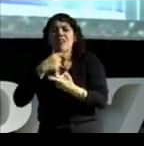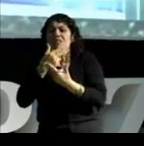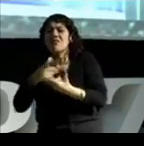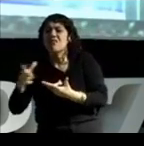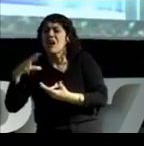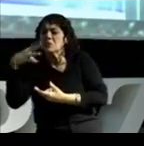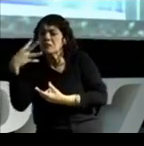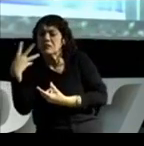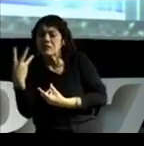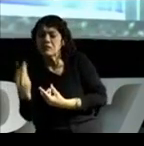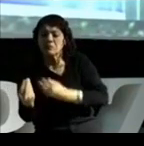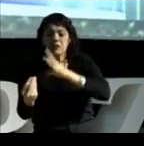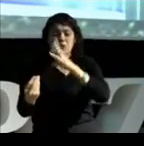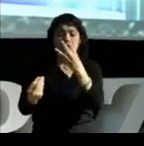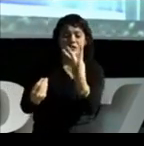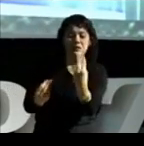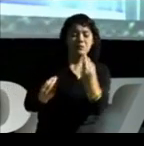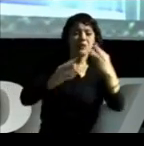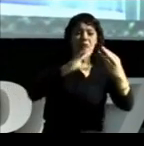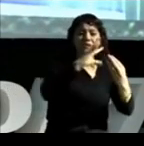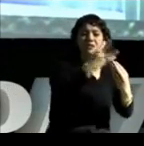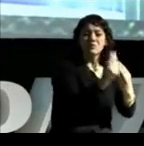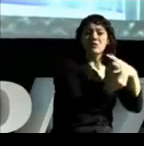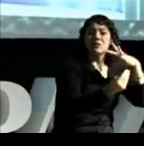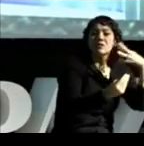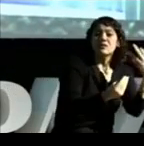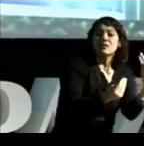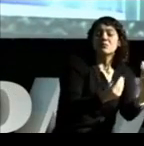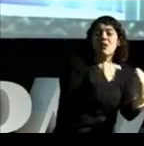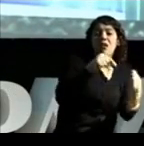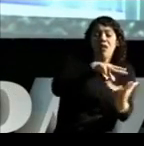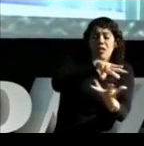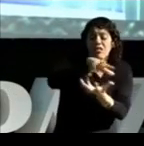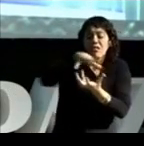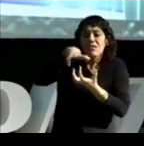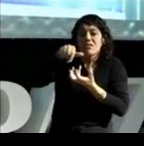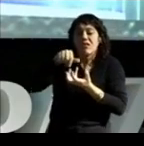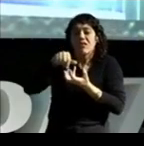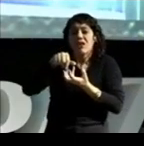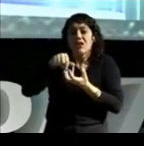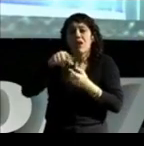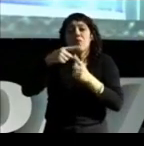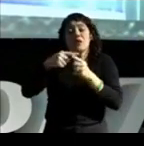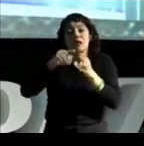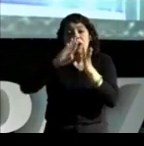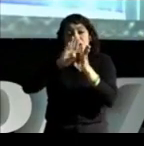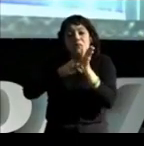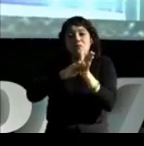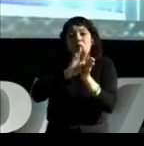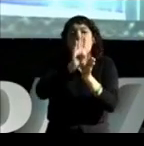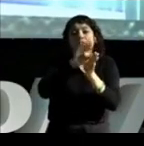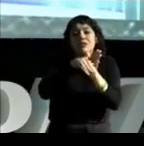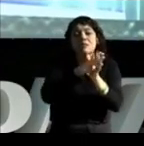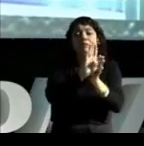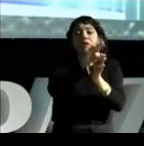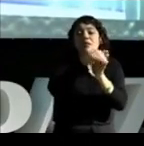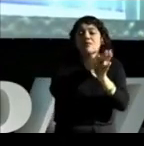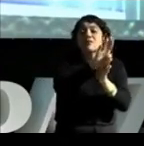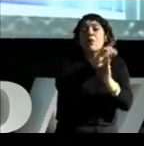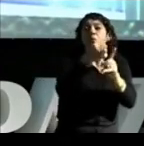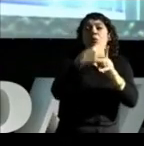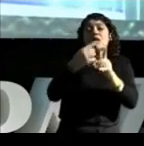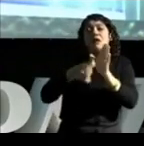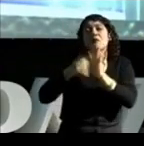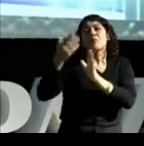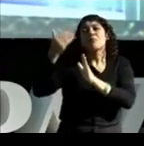na terra e ele diz, é por isso mesmo. Porque quando desencarnei no